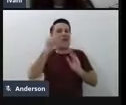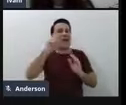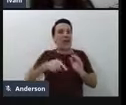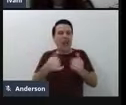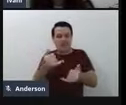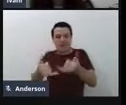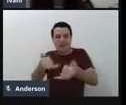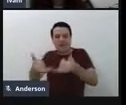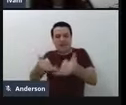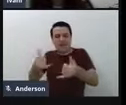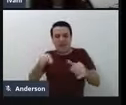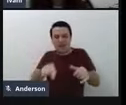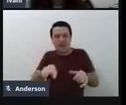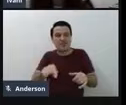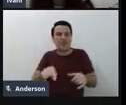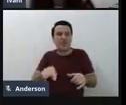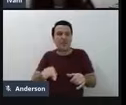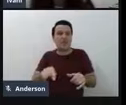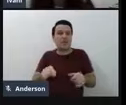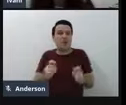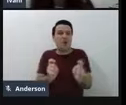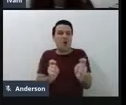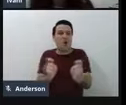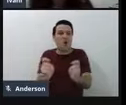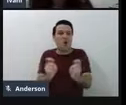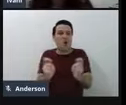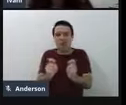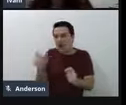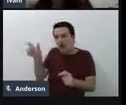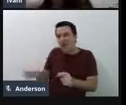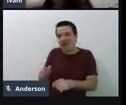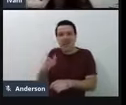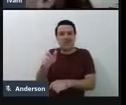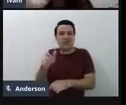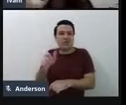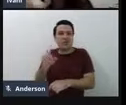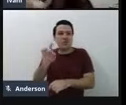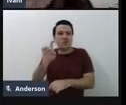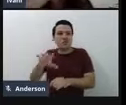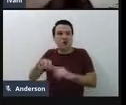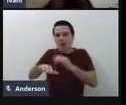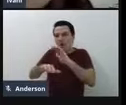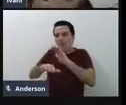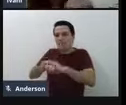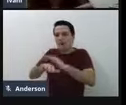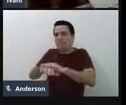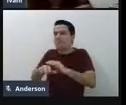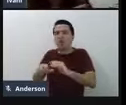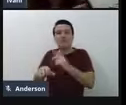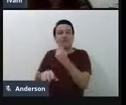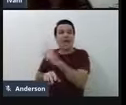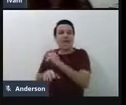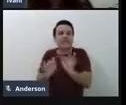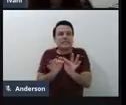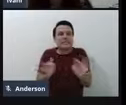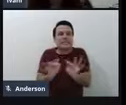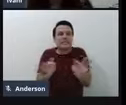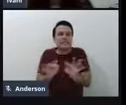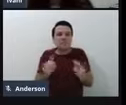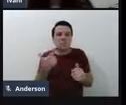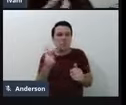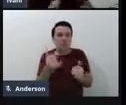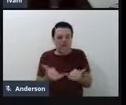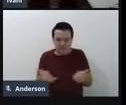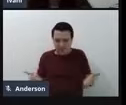ligava, e se ligava controlado pela criança, tem um toque simples também, né, sem, sem o fio.